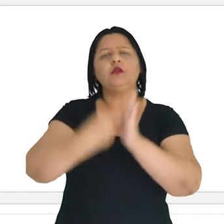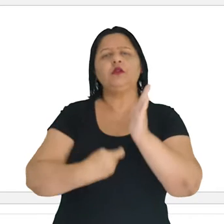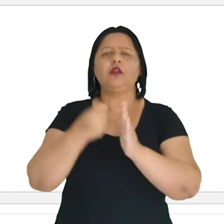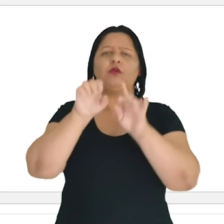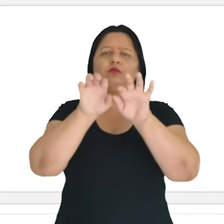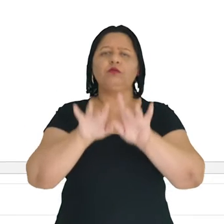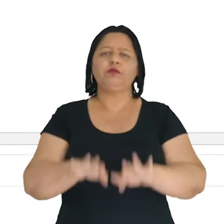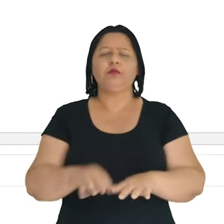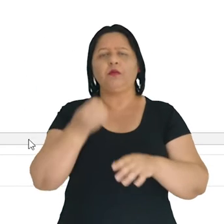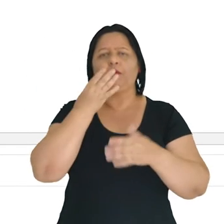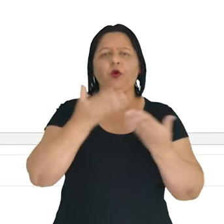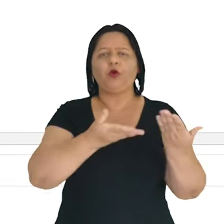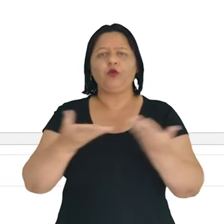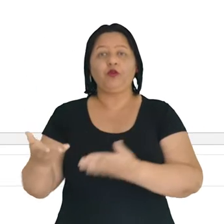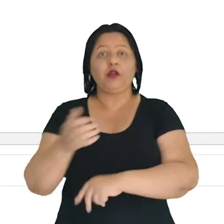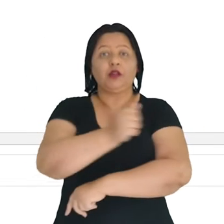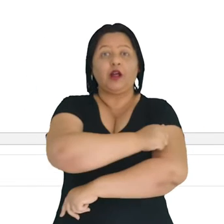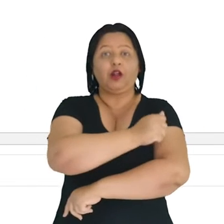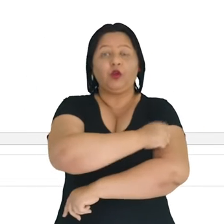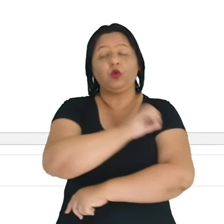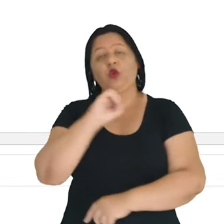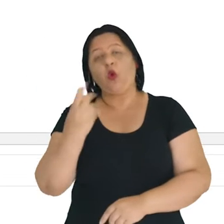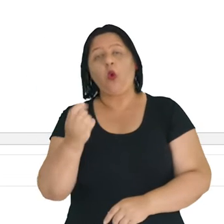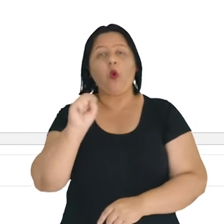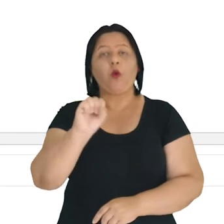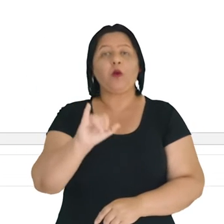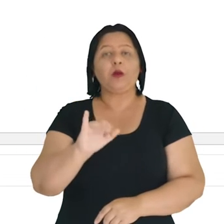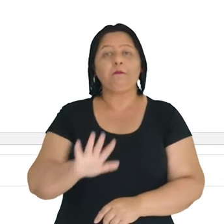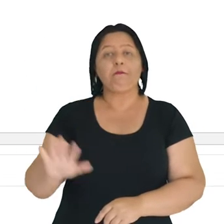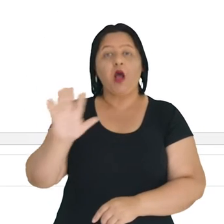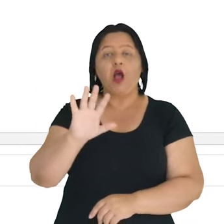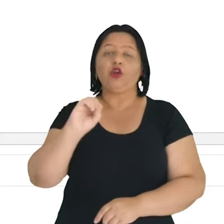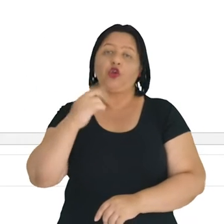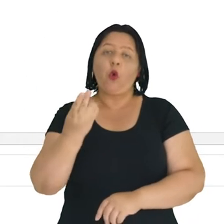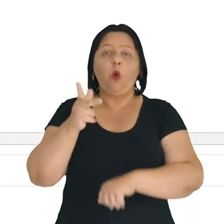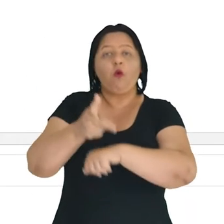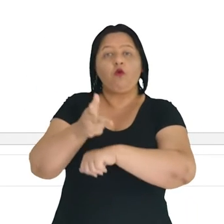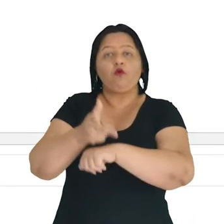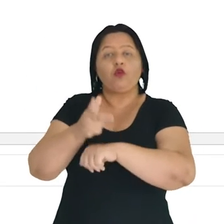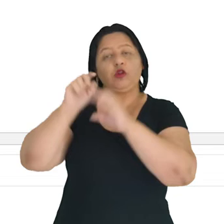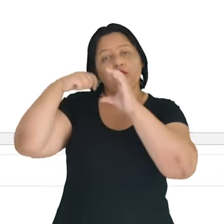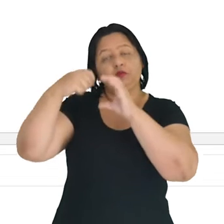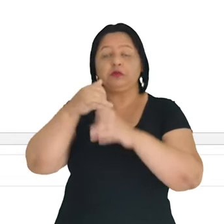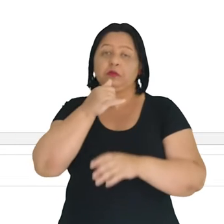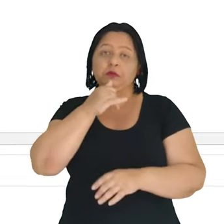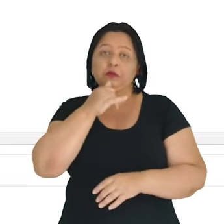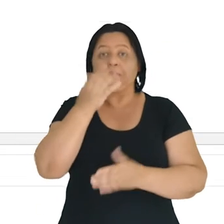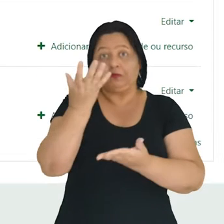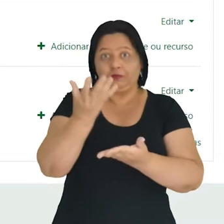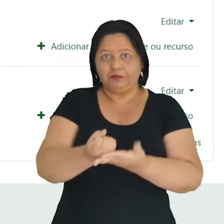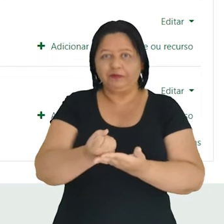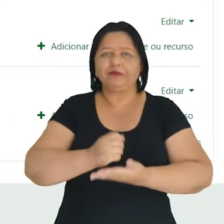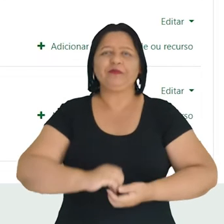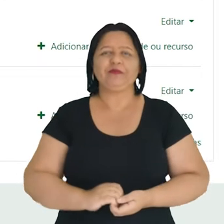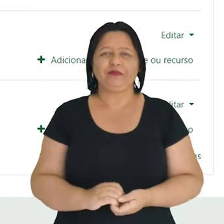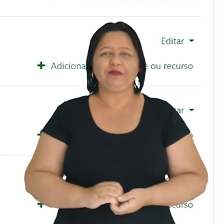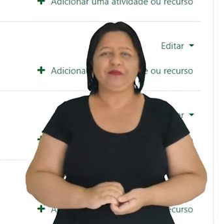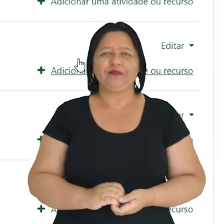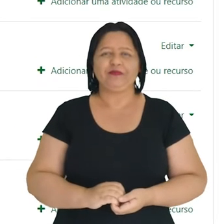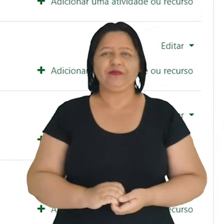-vindas para os alunos ou inserir uma imagem ou um vídeo, por exemplo, e salvar.